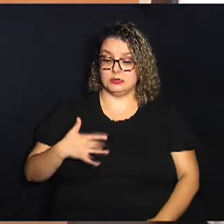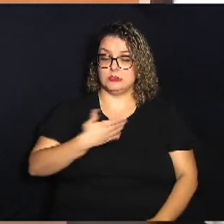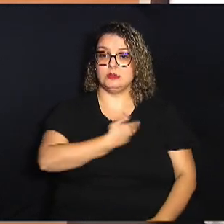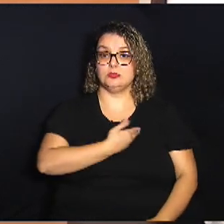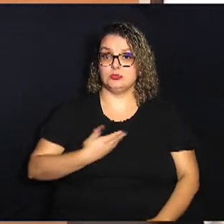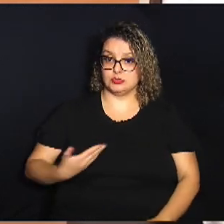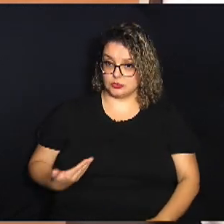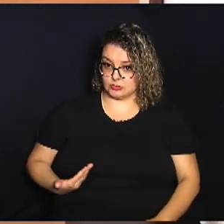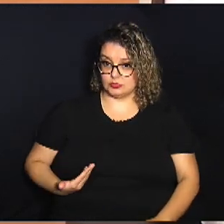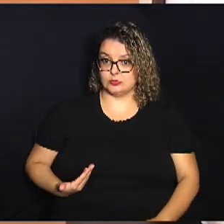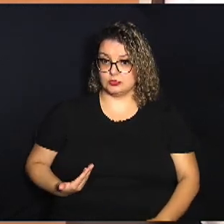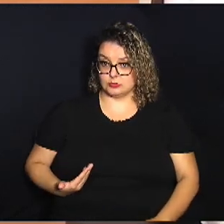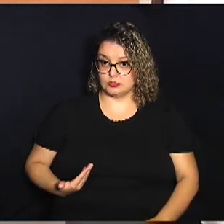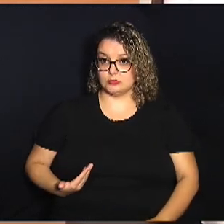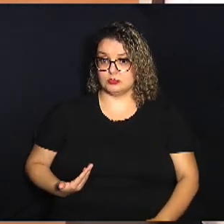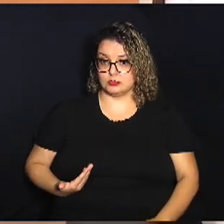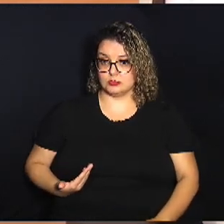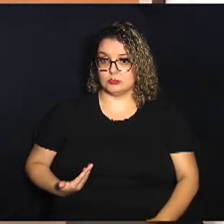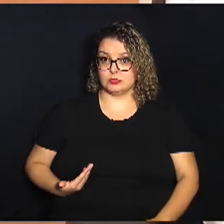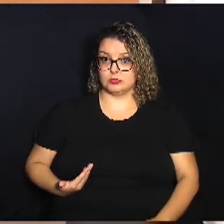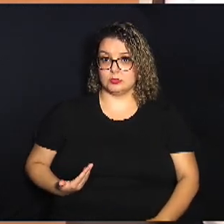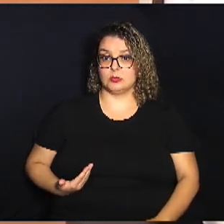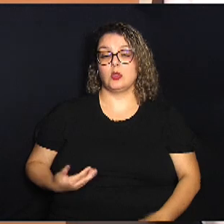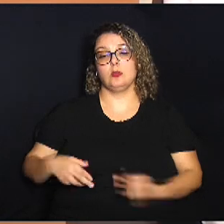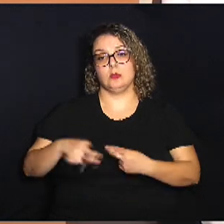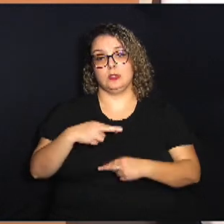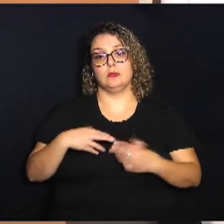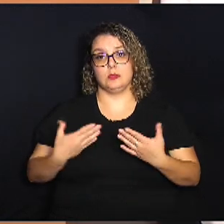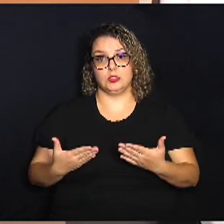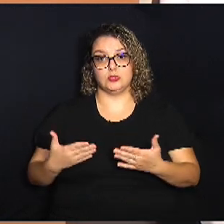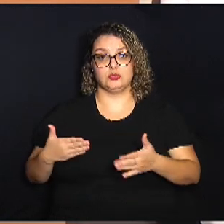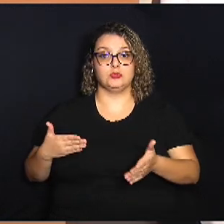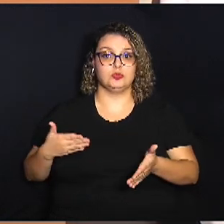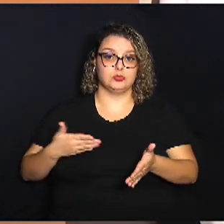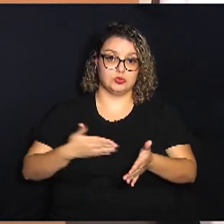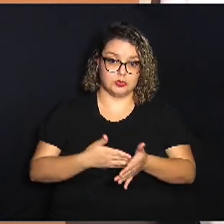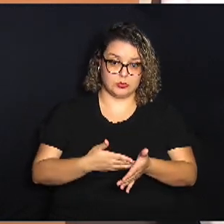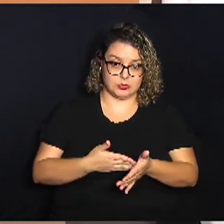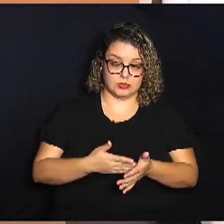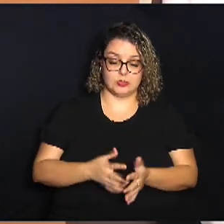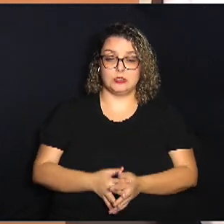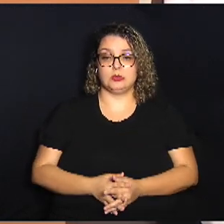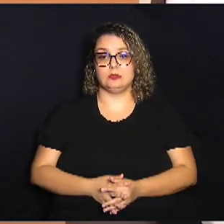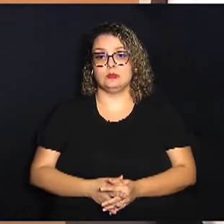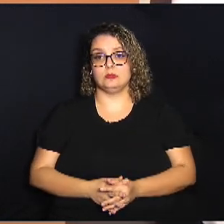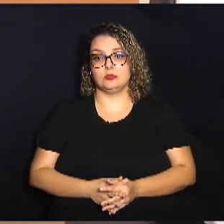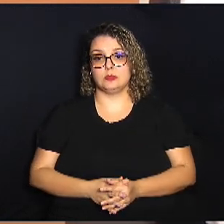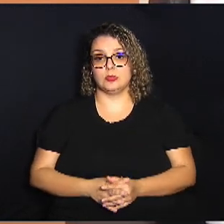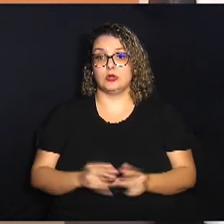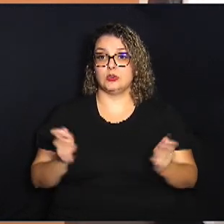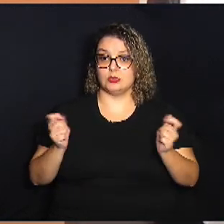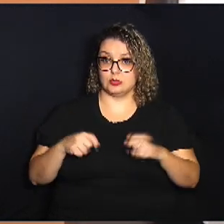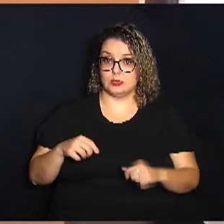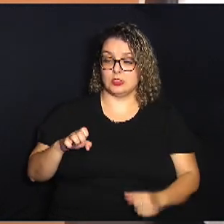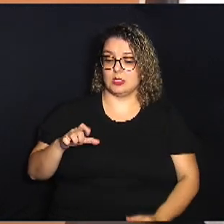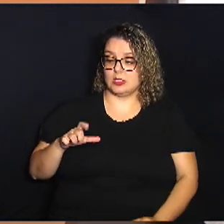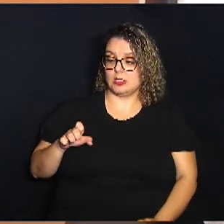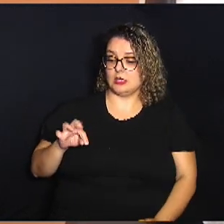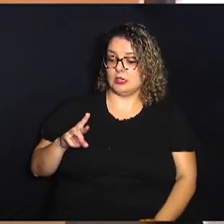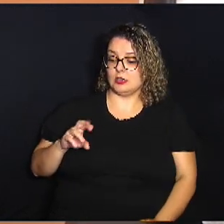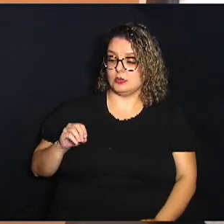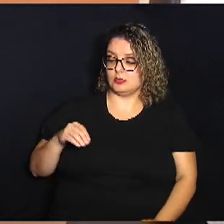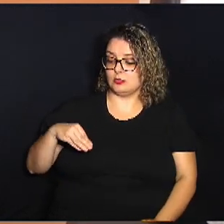dessa sobretudo nessa questão do limite de potência eletromagnética né